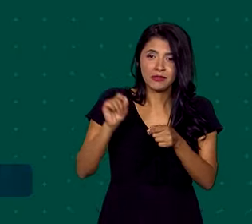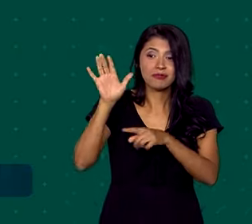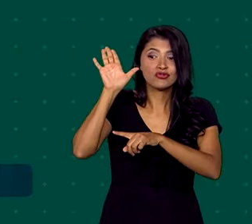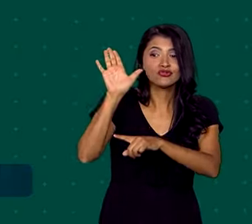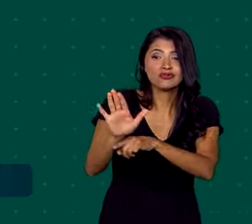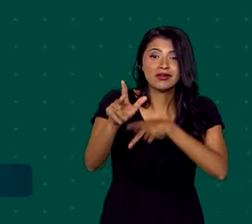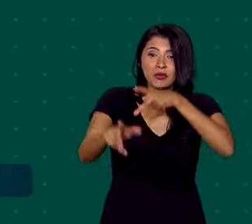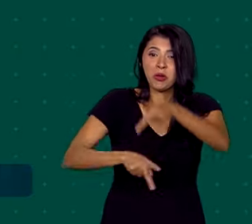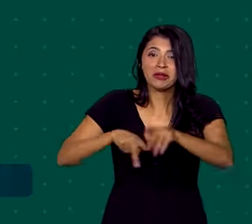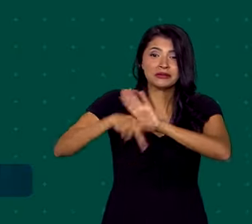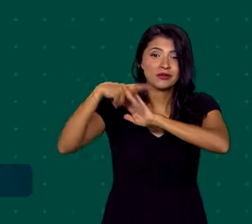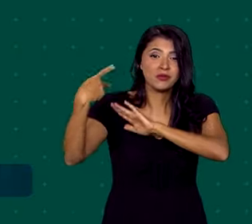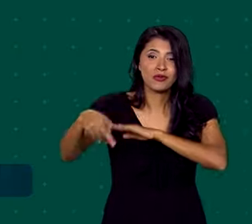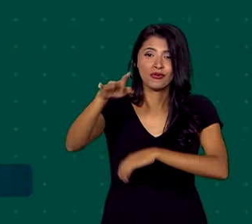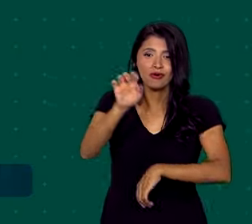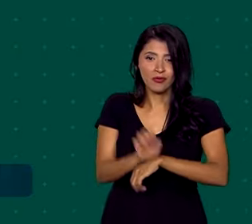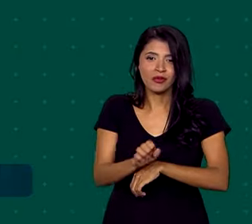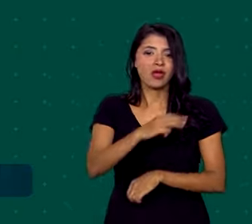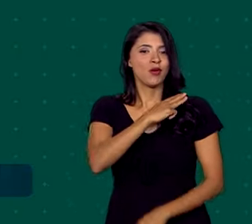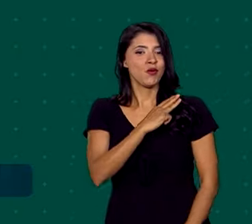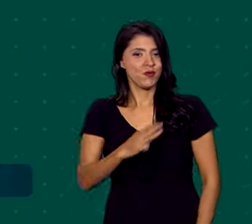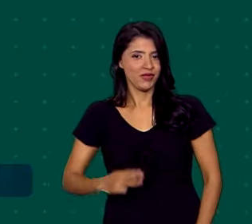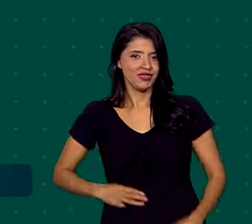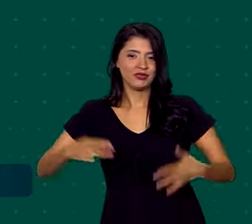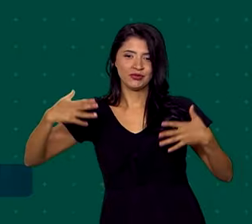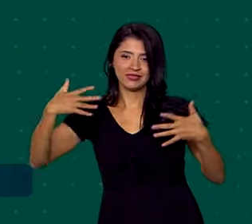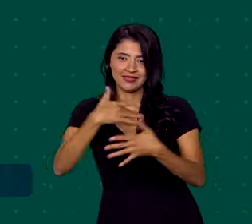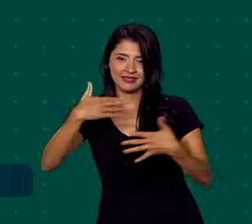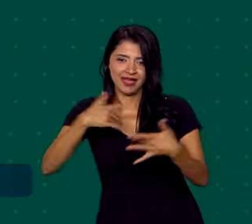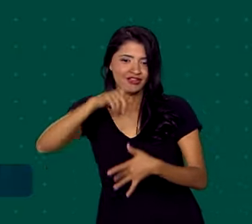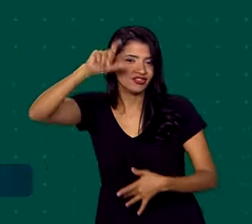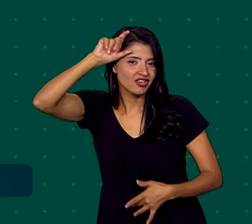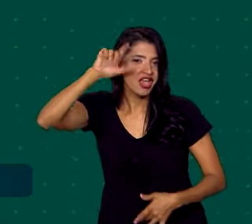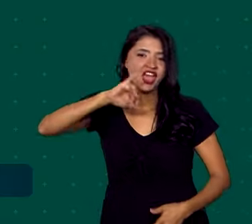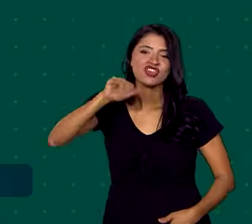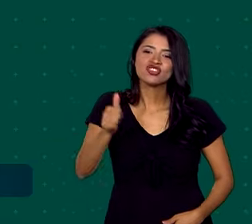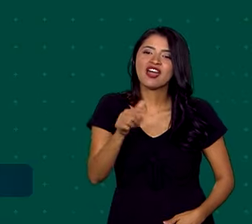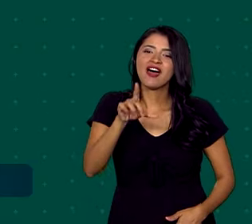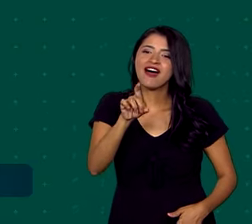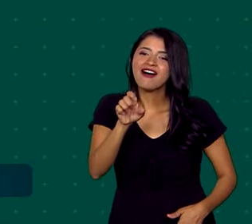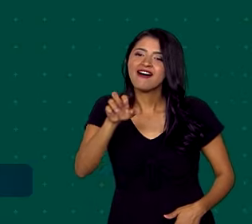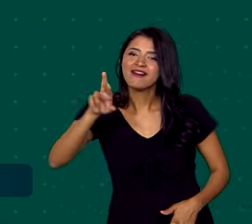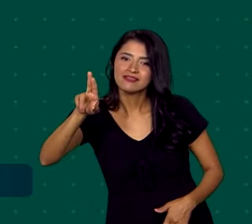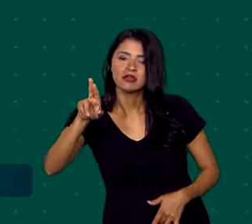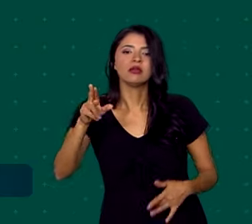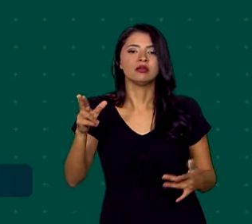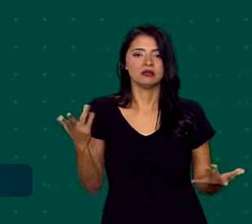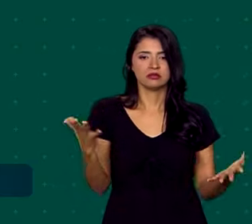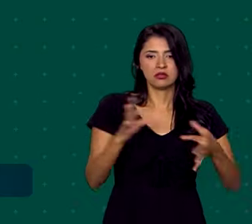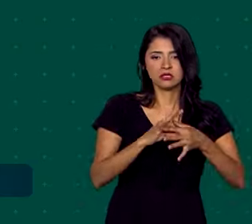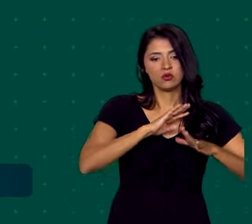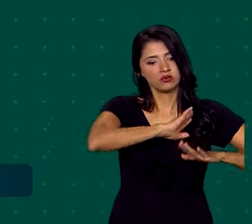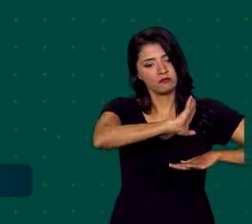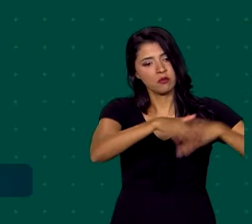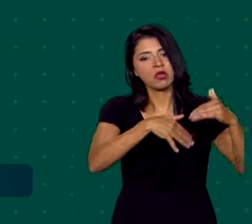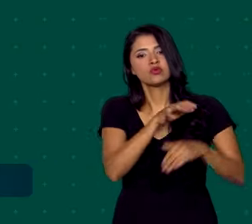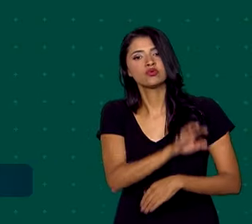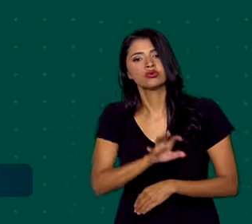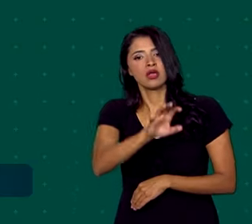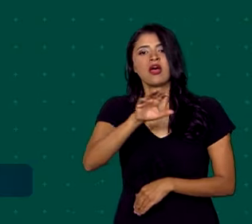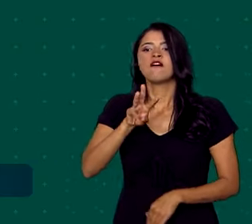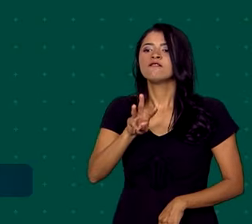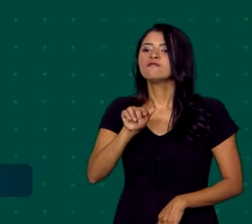população do estado, o ministro das cidades, Jader Filho, e da Integração e do Desenvolvimento Regional,